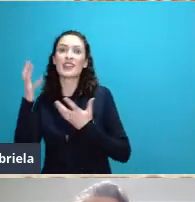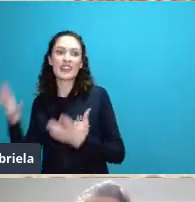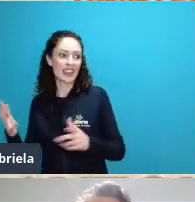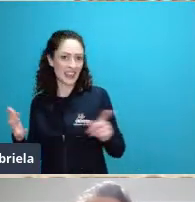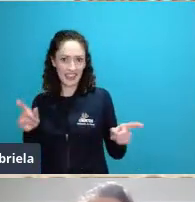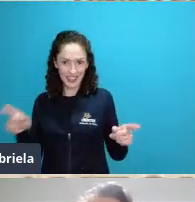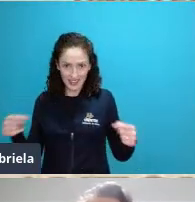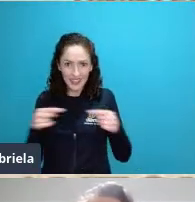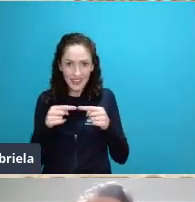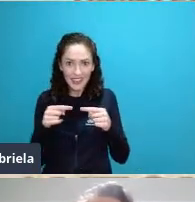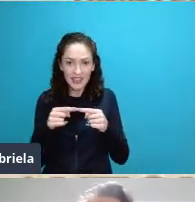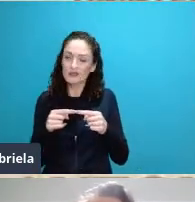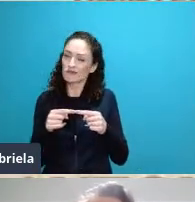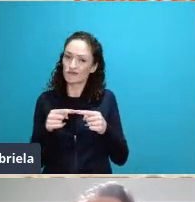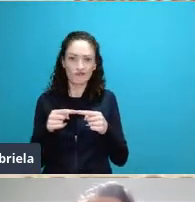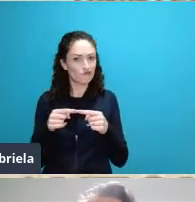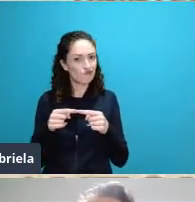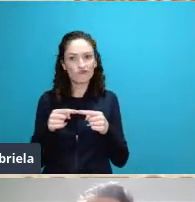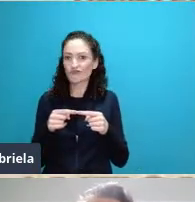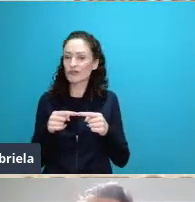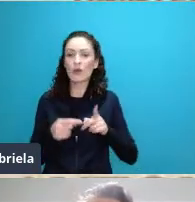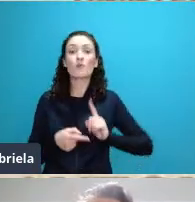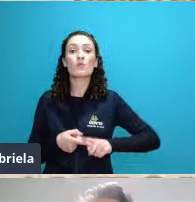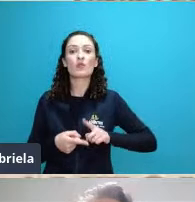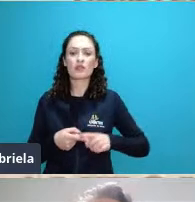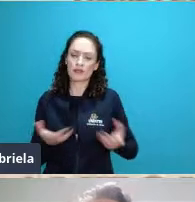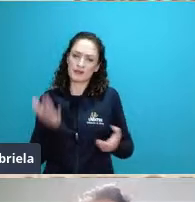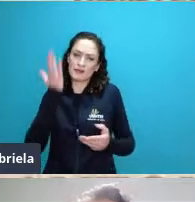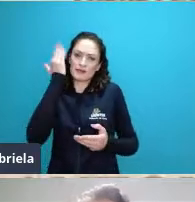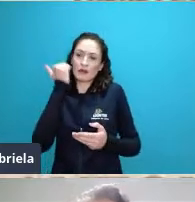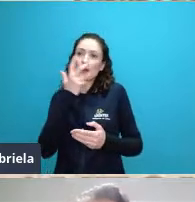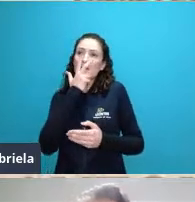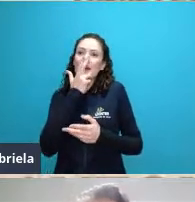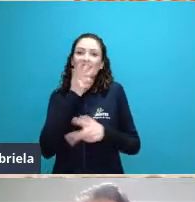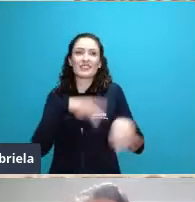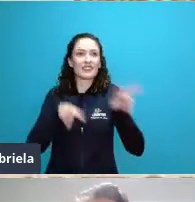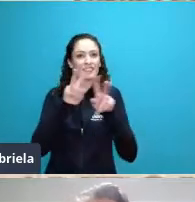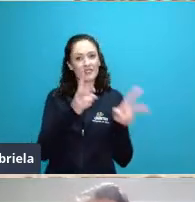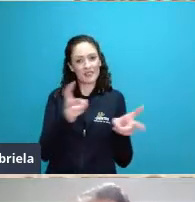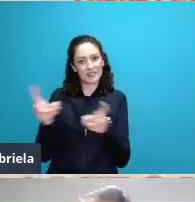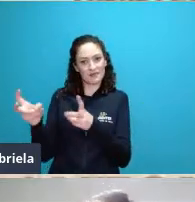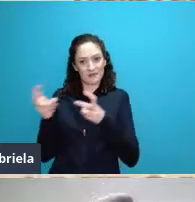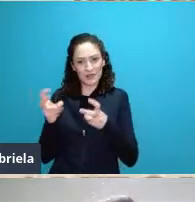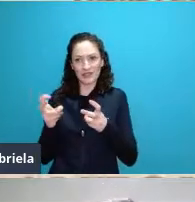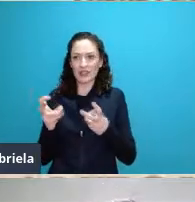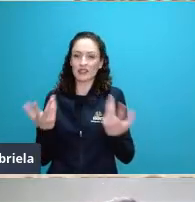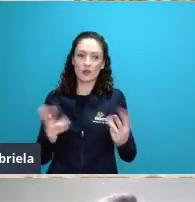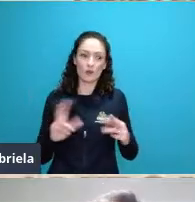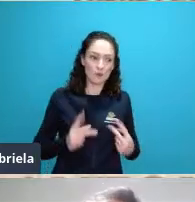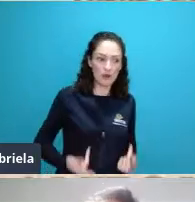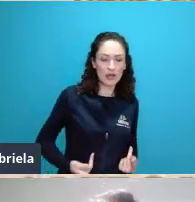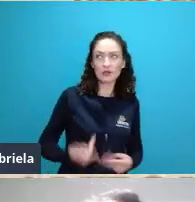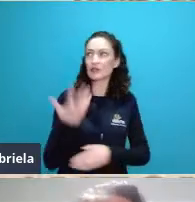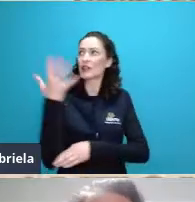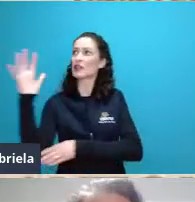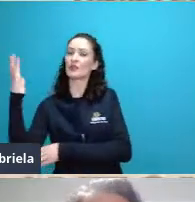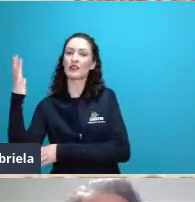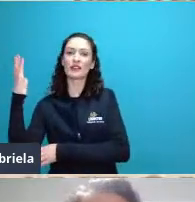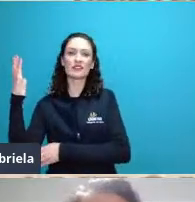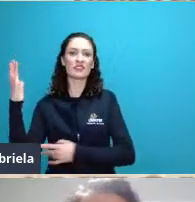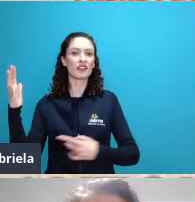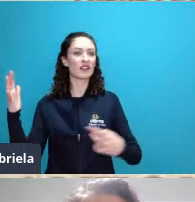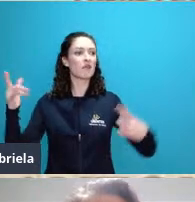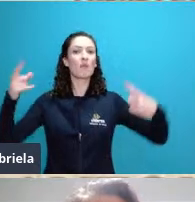vive em conflito com a natureza porque em algumas situações nós pensamos que a natureza está atrapalhando o